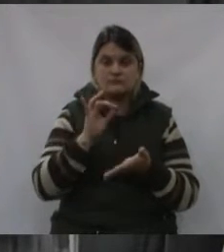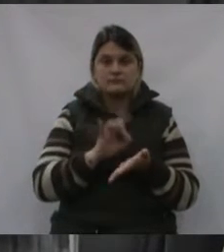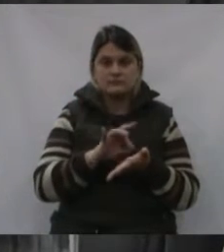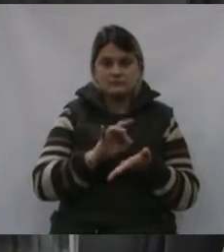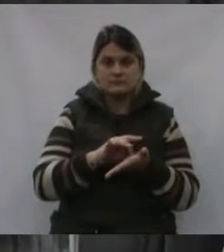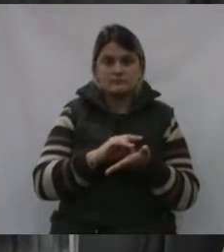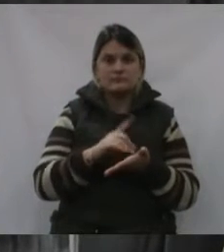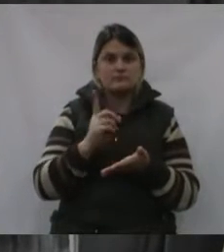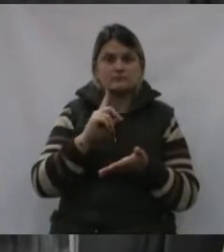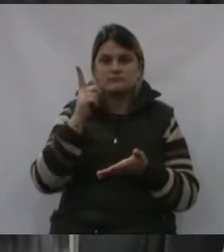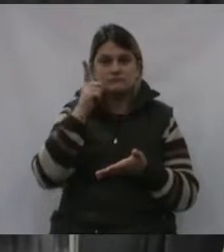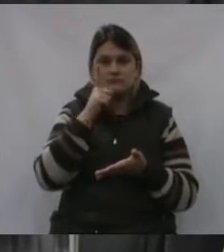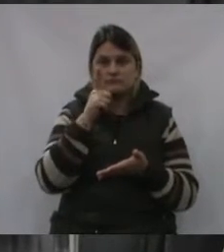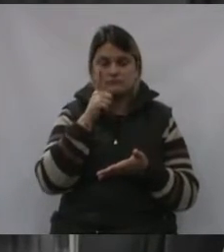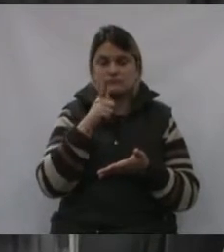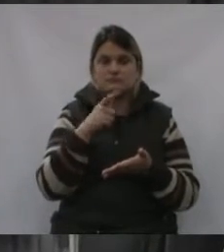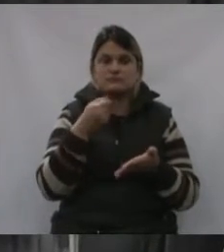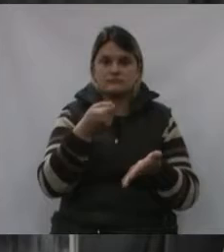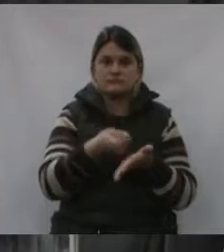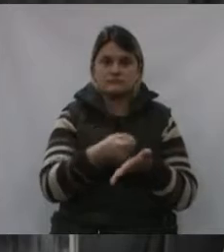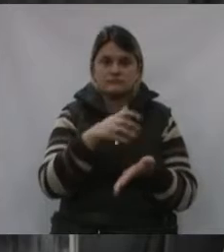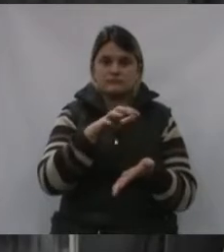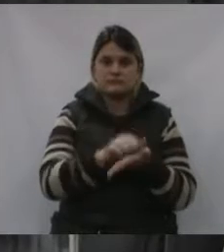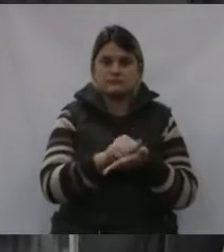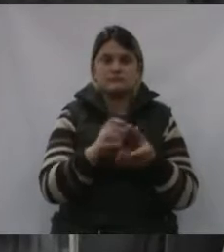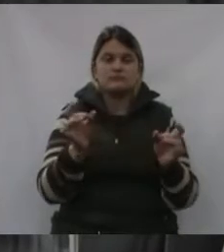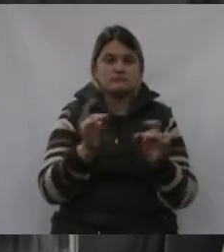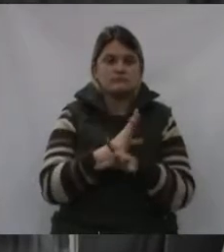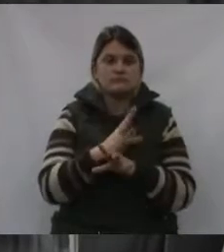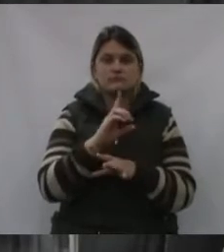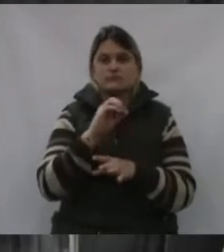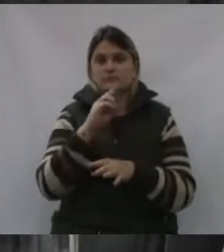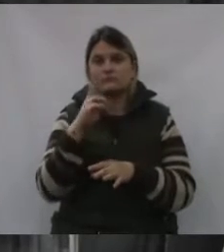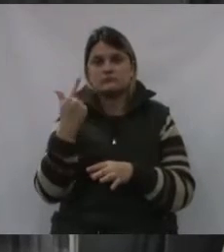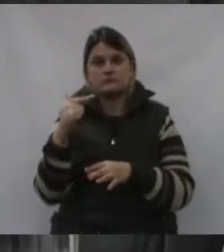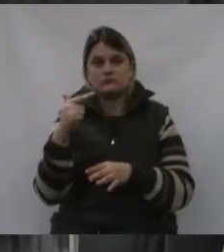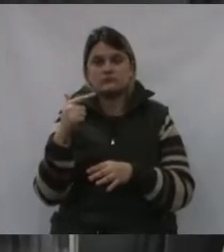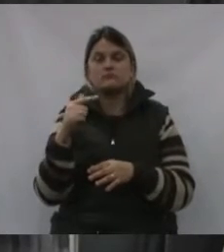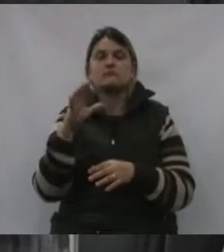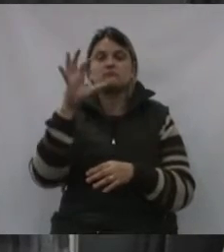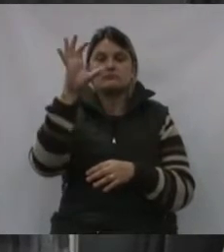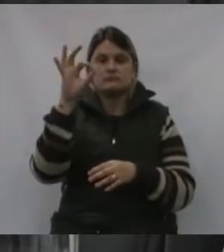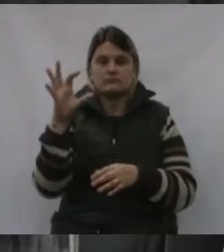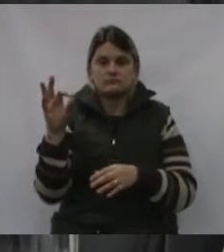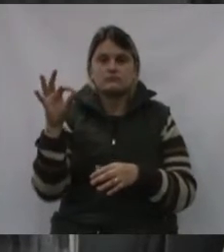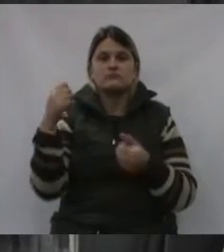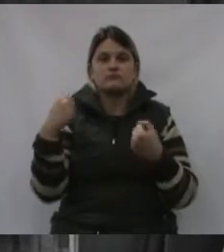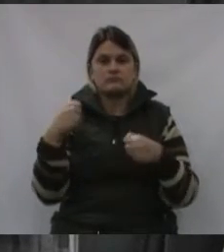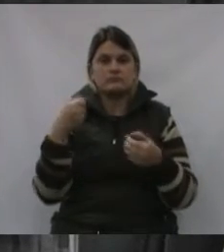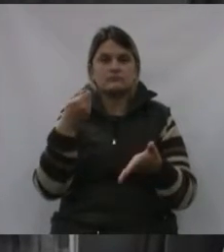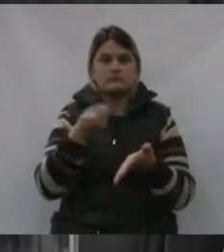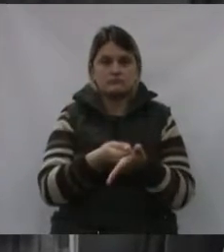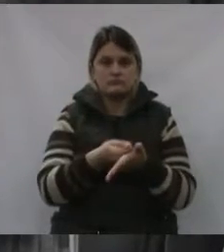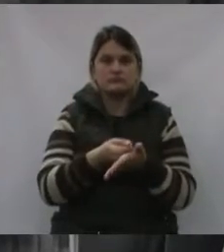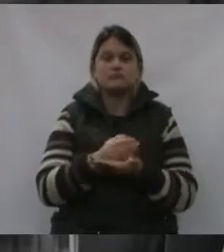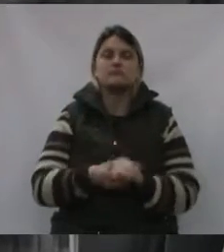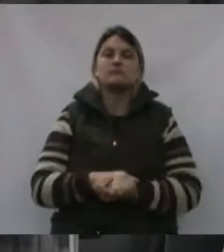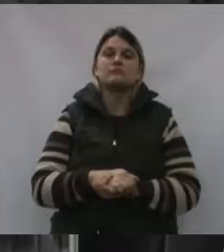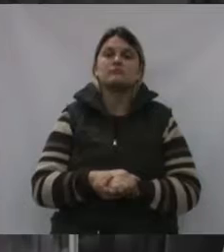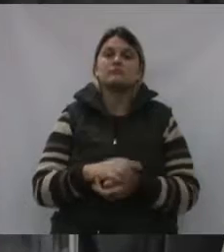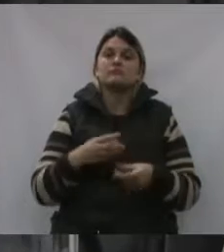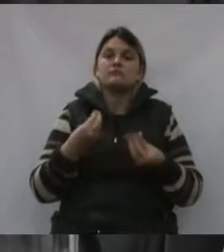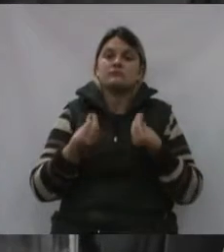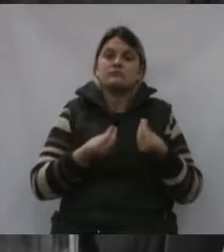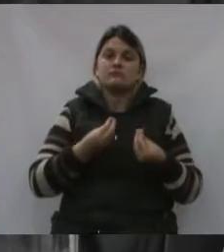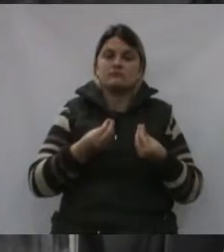cobertura ou com cobertura, terminando ou não terminando, a taxa vai vir para os moradores pagar. Agora, como que